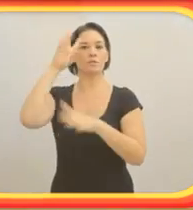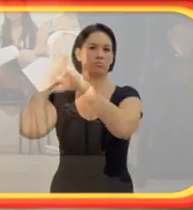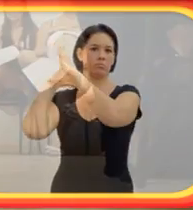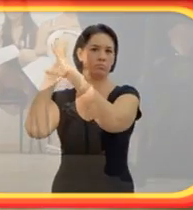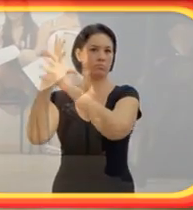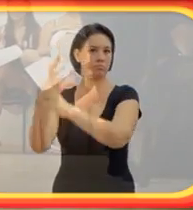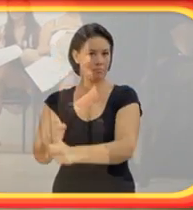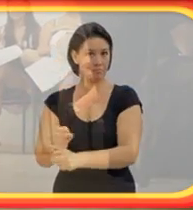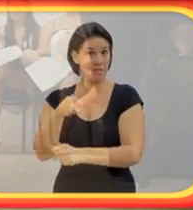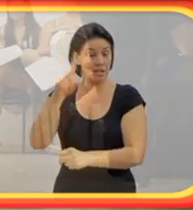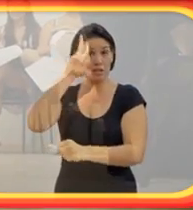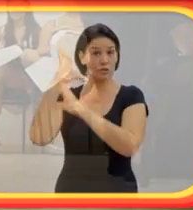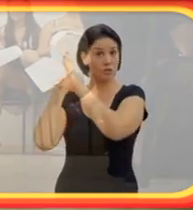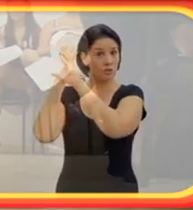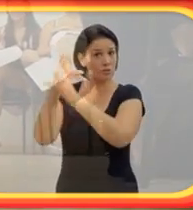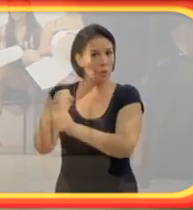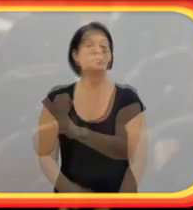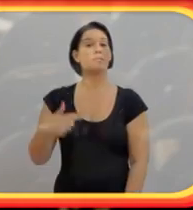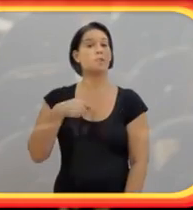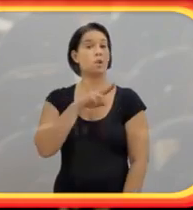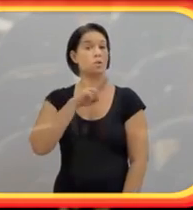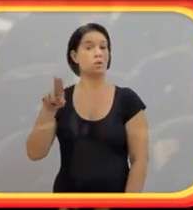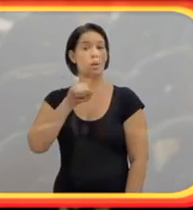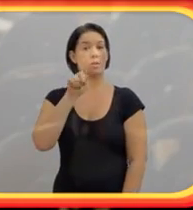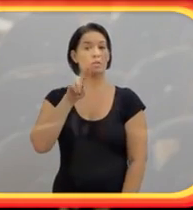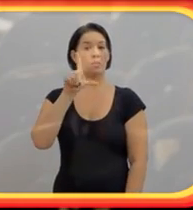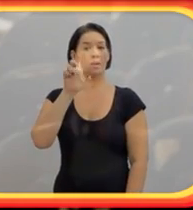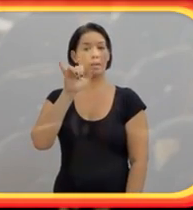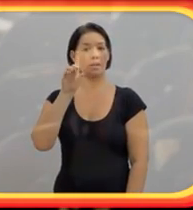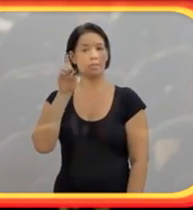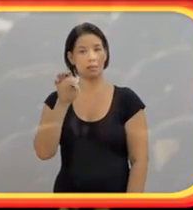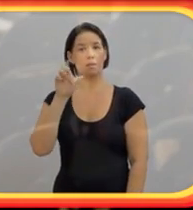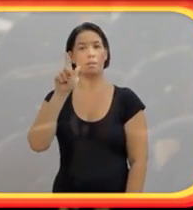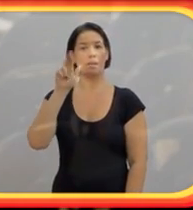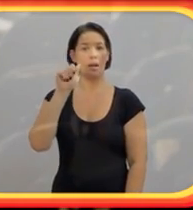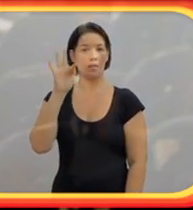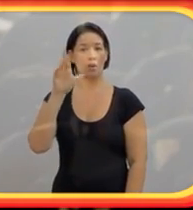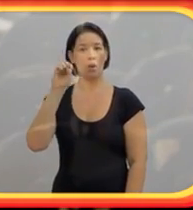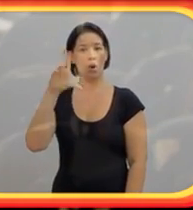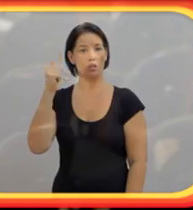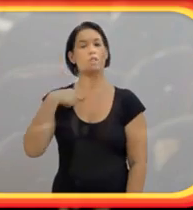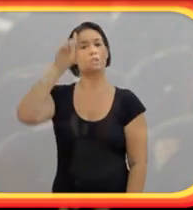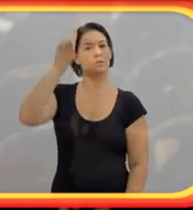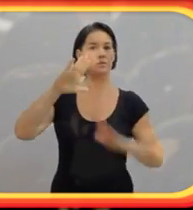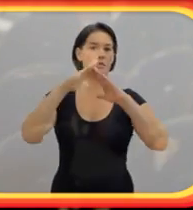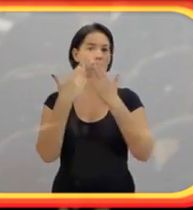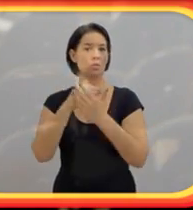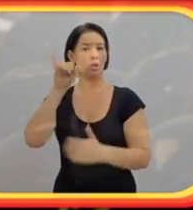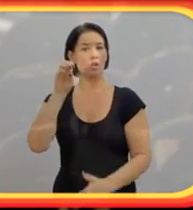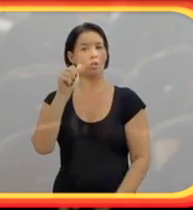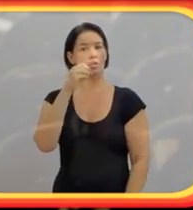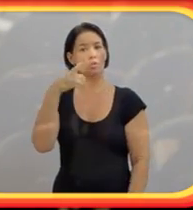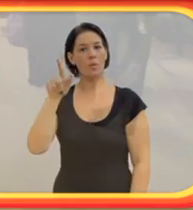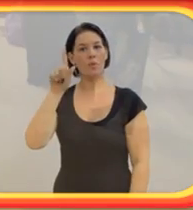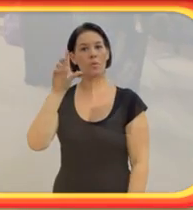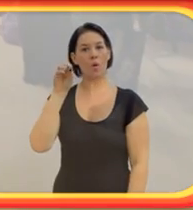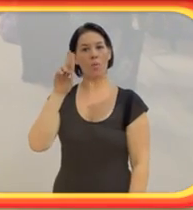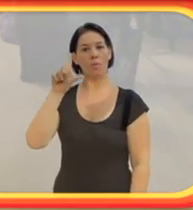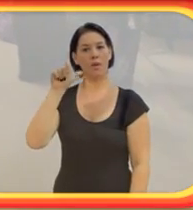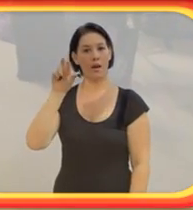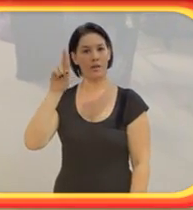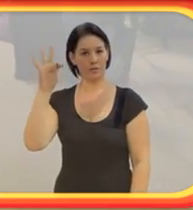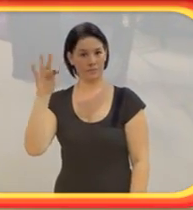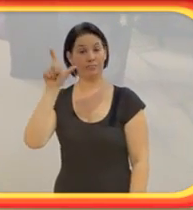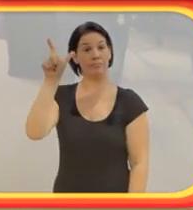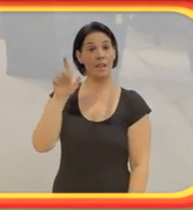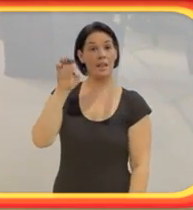motivação, é o contexto histórico da minha vida. Eu me chamo Zuleide Graff Rocha, sou diretora da Escola João Goulart e